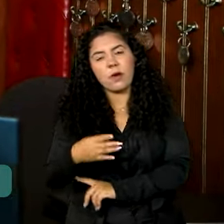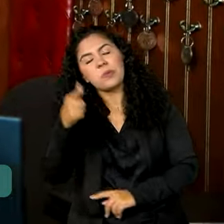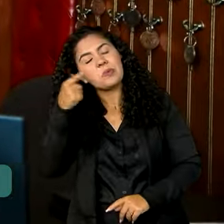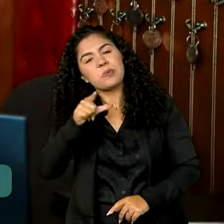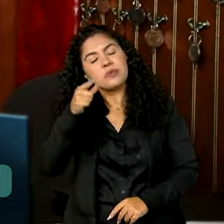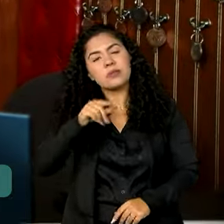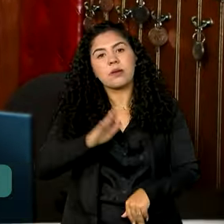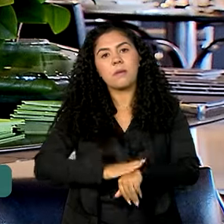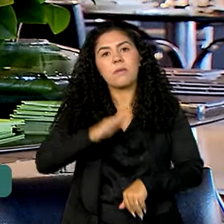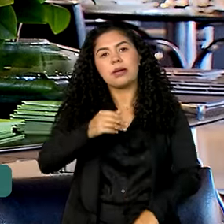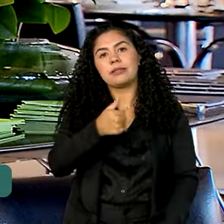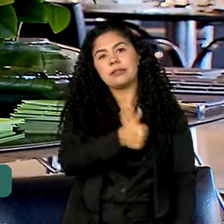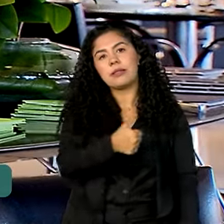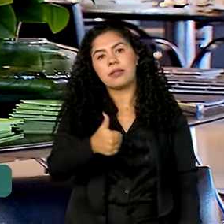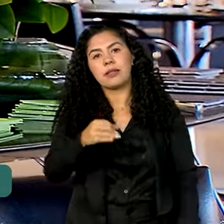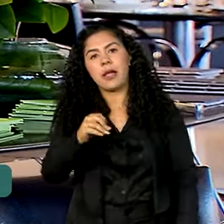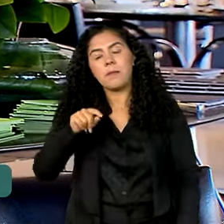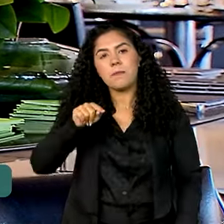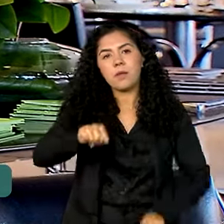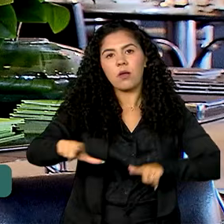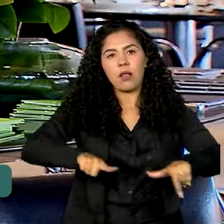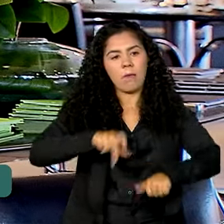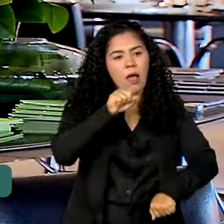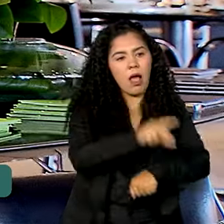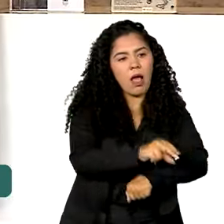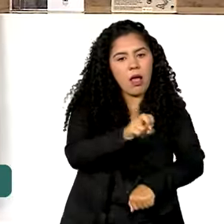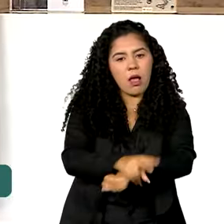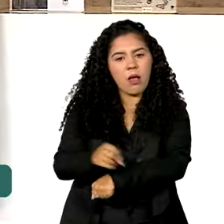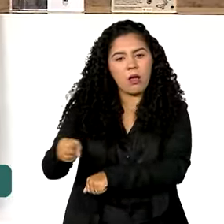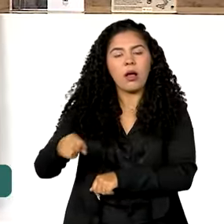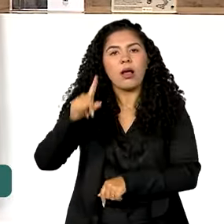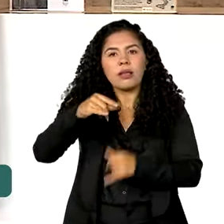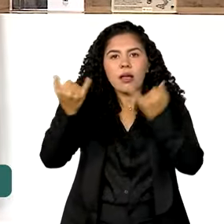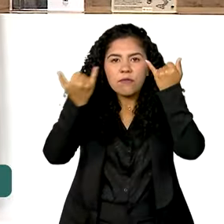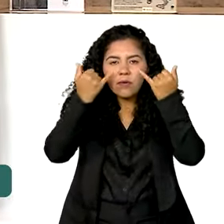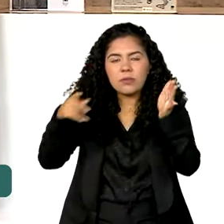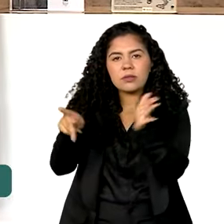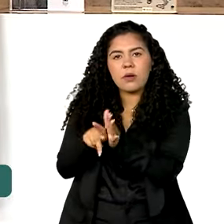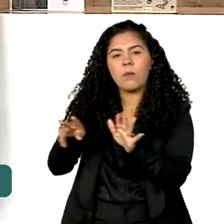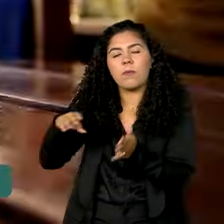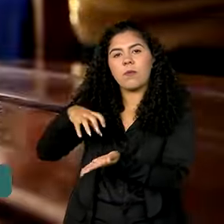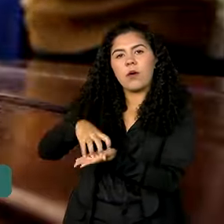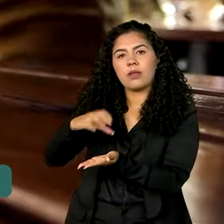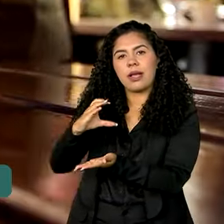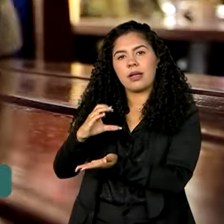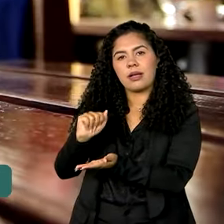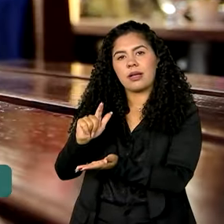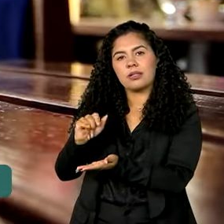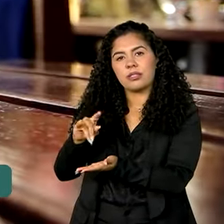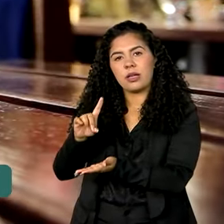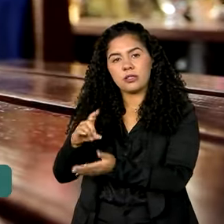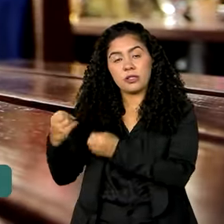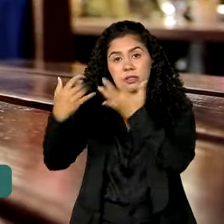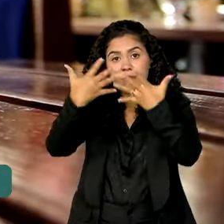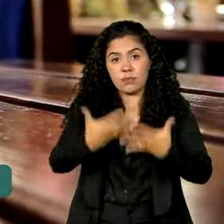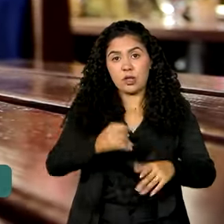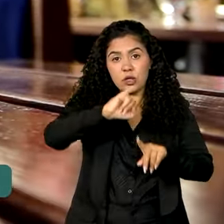mil novas vagas no setor, segundo dados do Caged. Em julho, por exemplo, foram 11